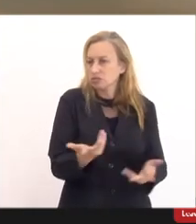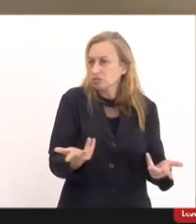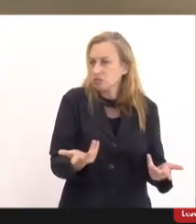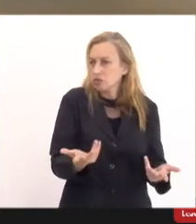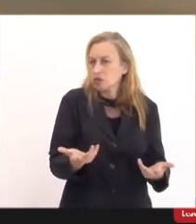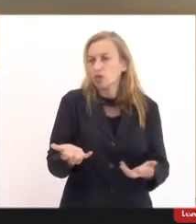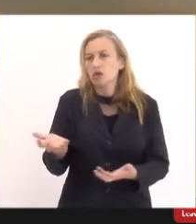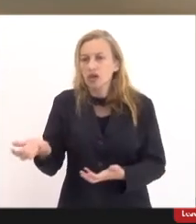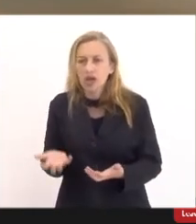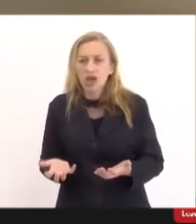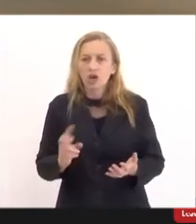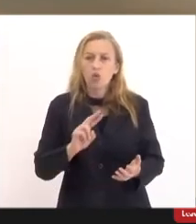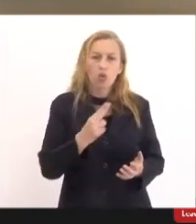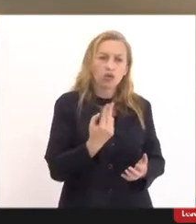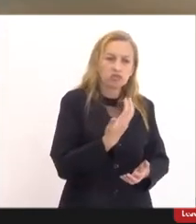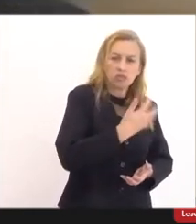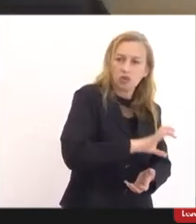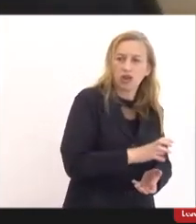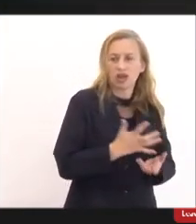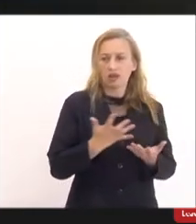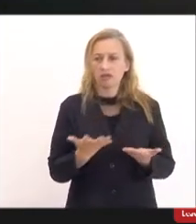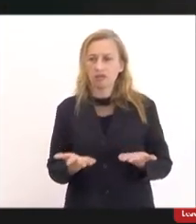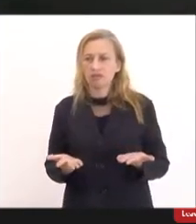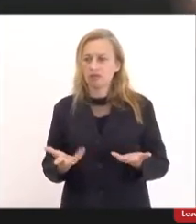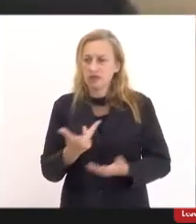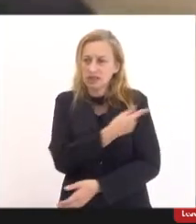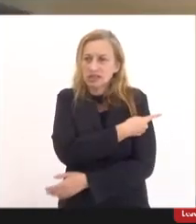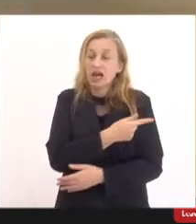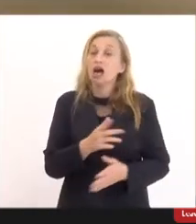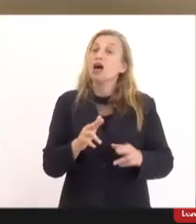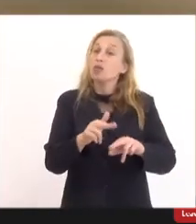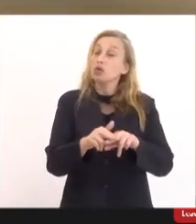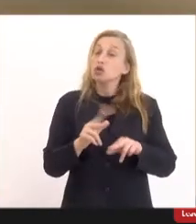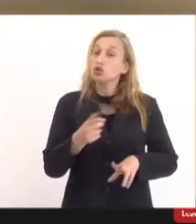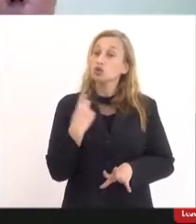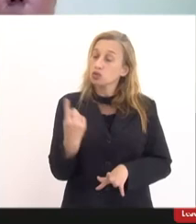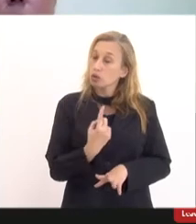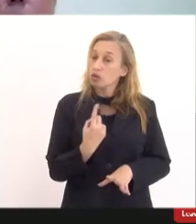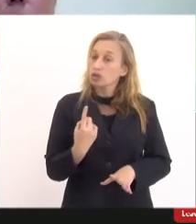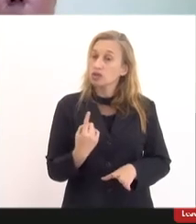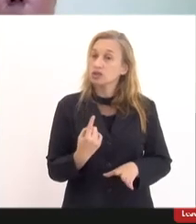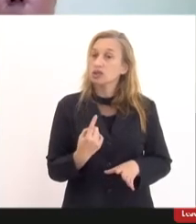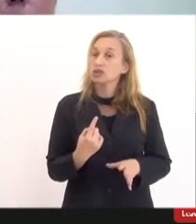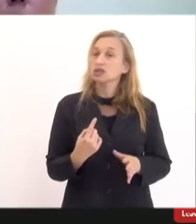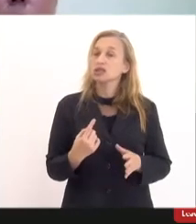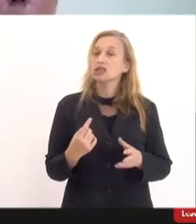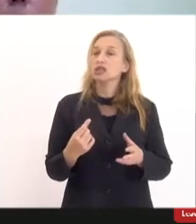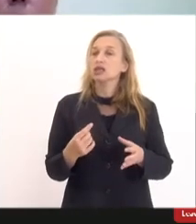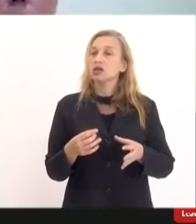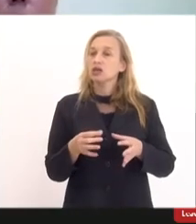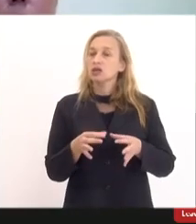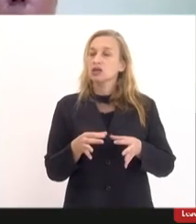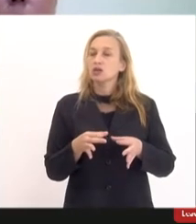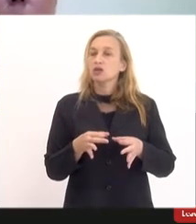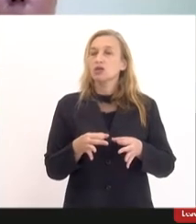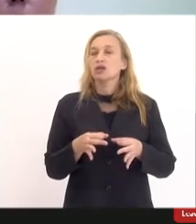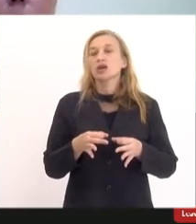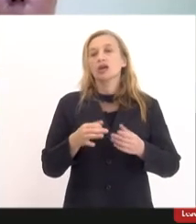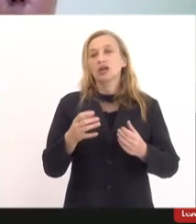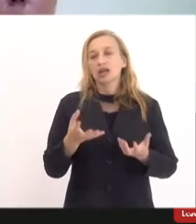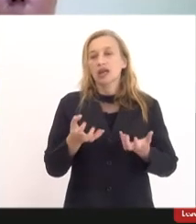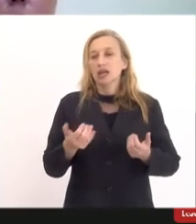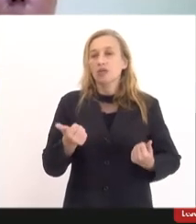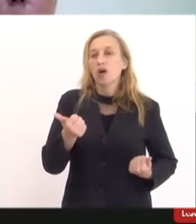esse valor é muito importante e, por isso, nós, na coordenação, tentamos prestar auxílio e apoio